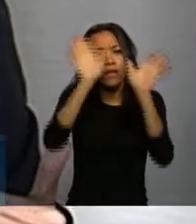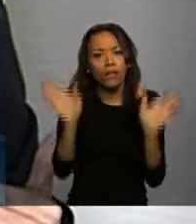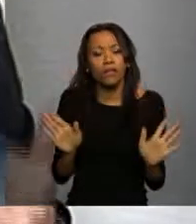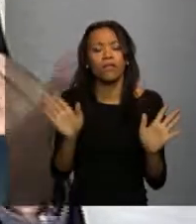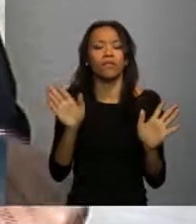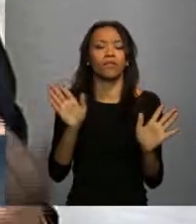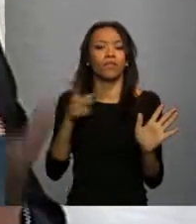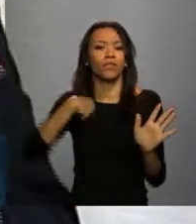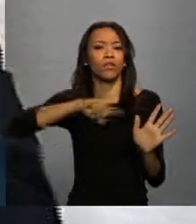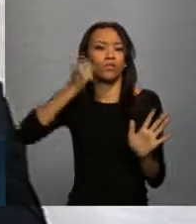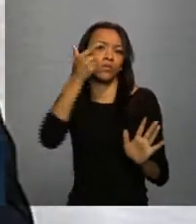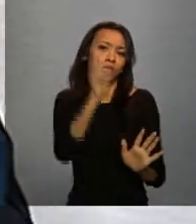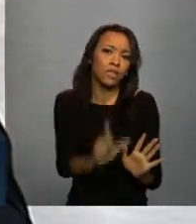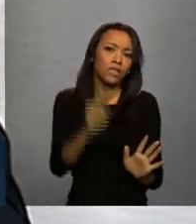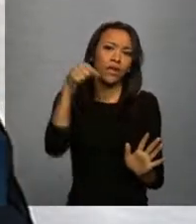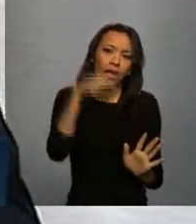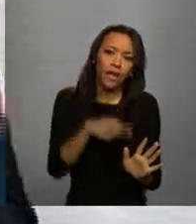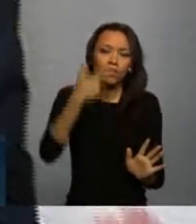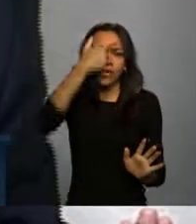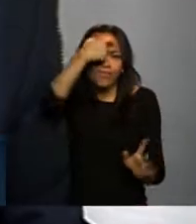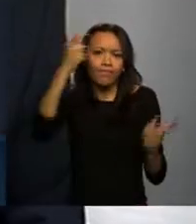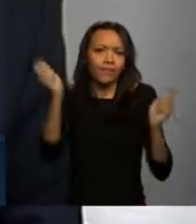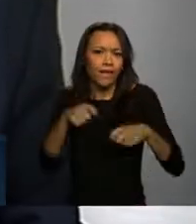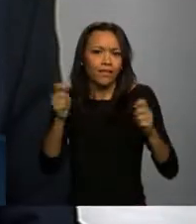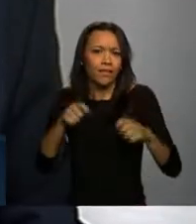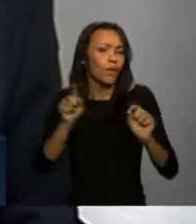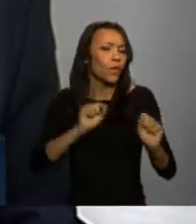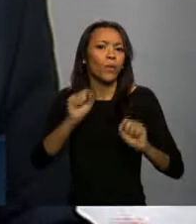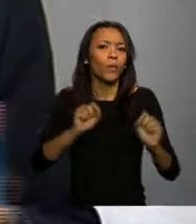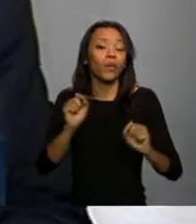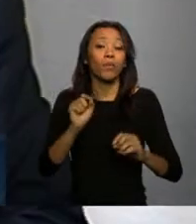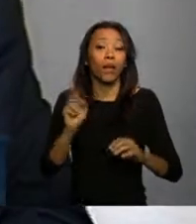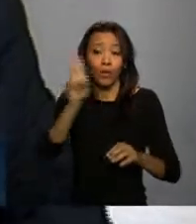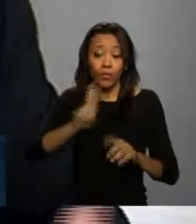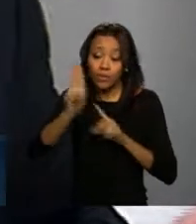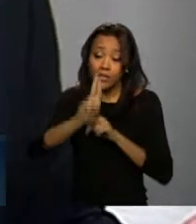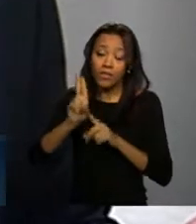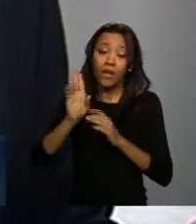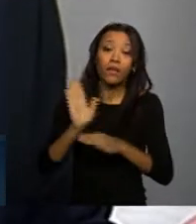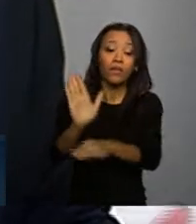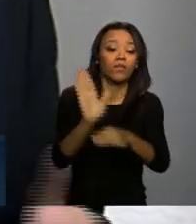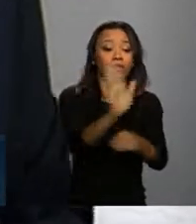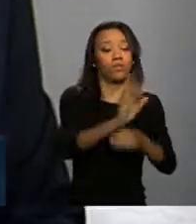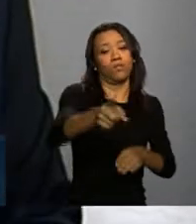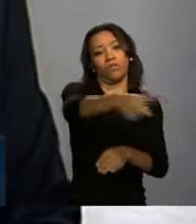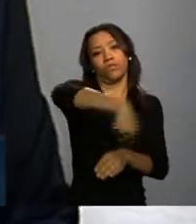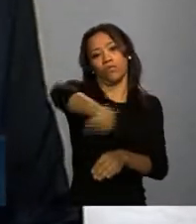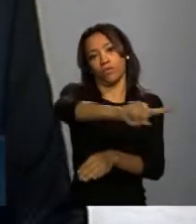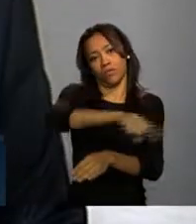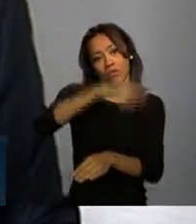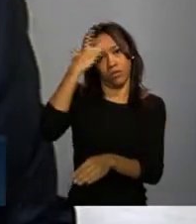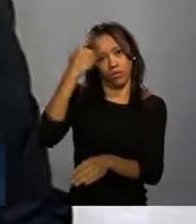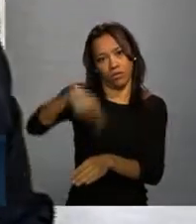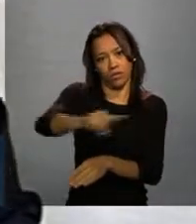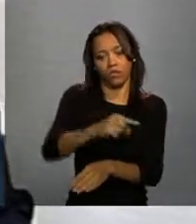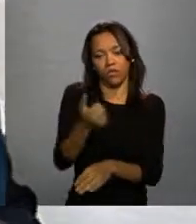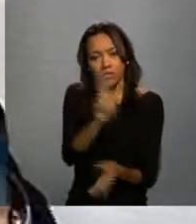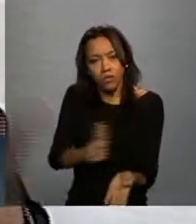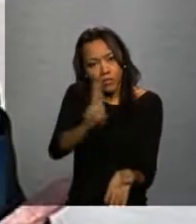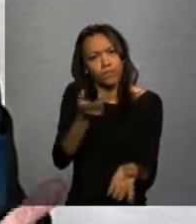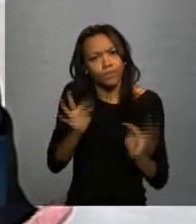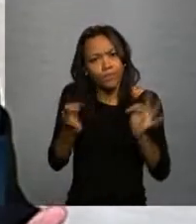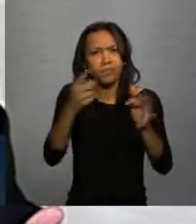conseguir usar essa capacidade para beneficiar a população e tornar acessível tecnologias que se a gente